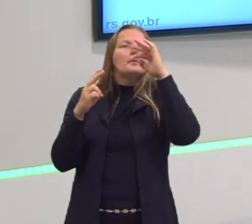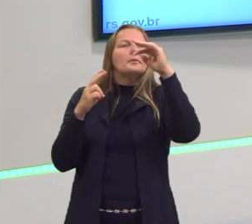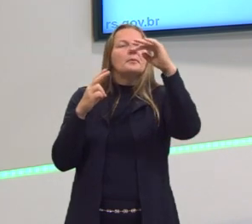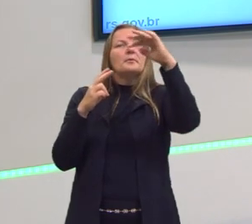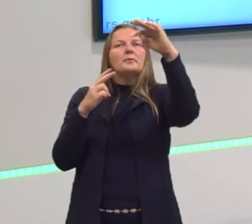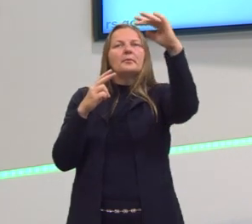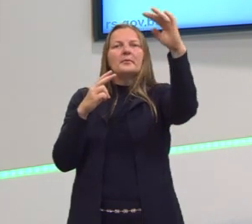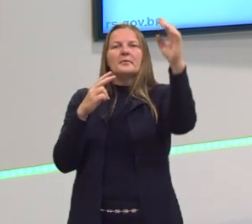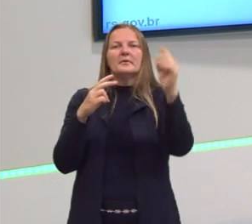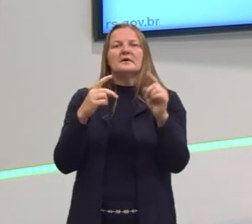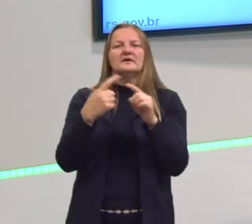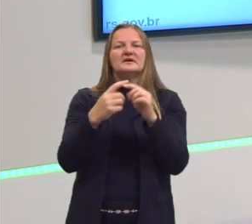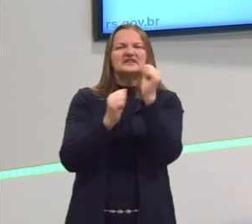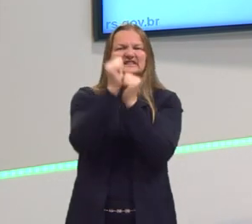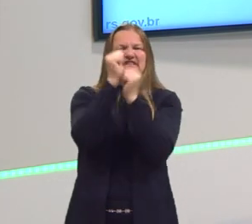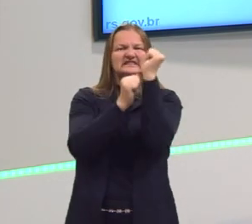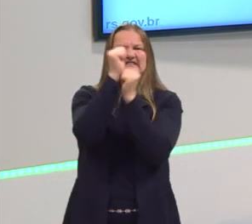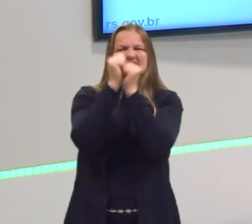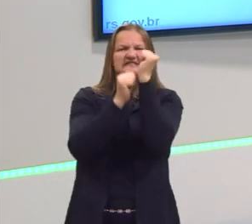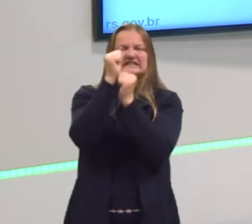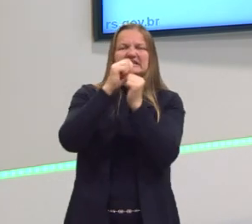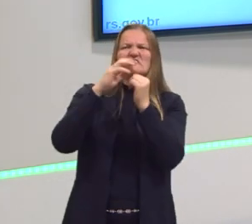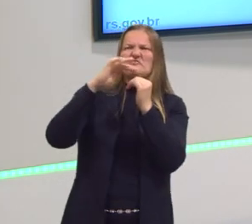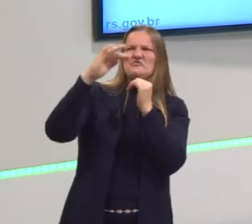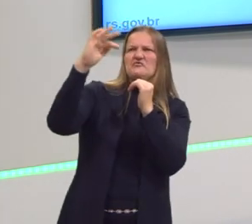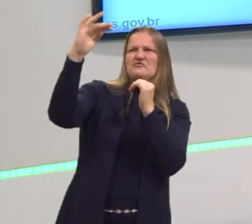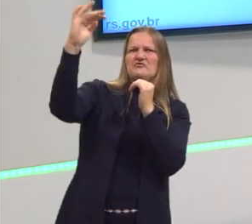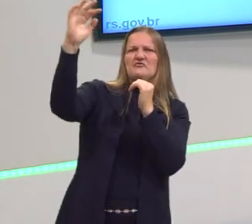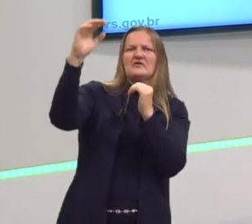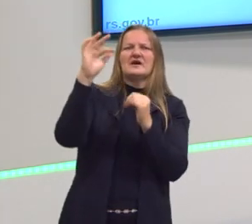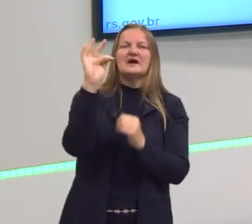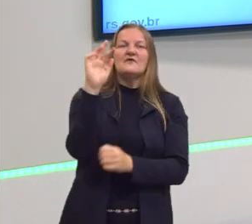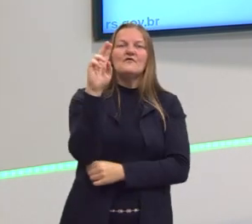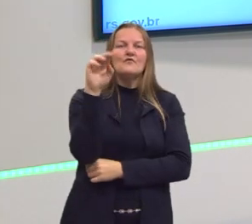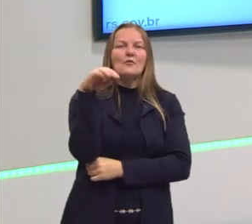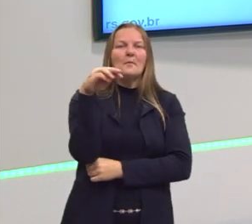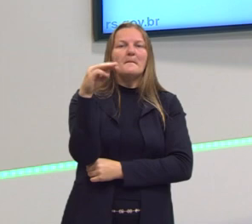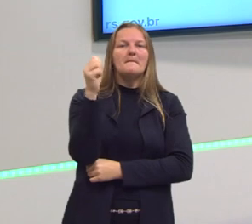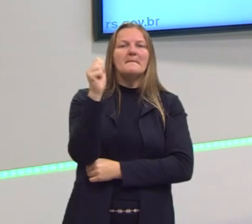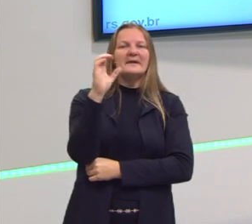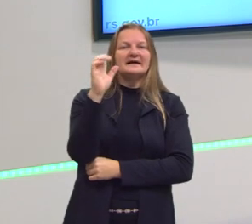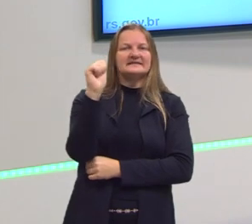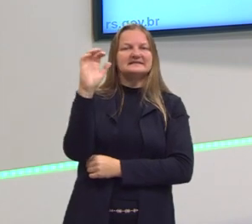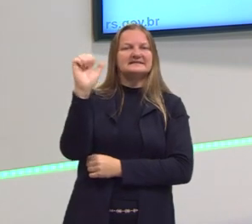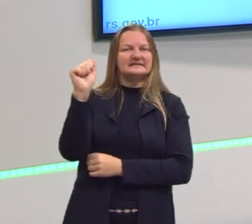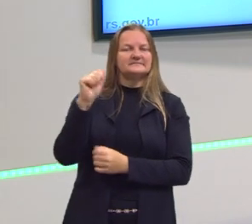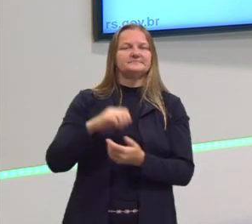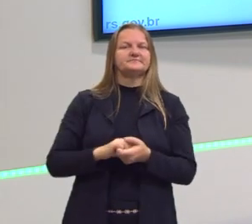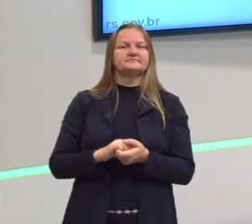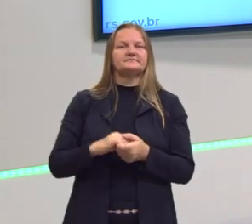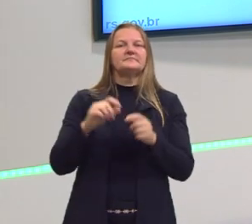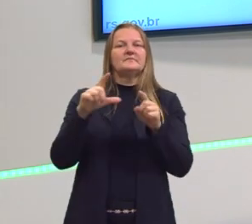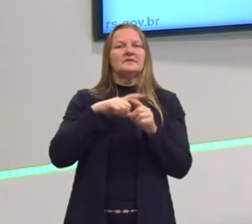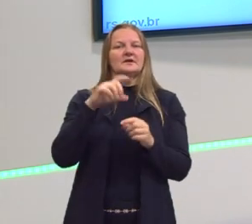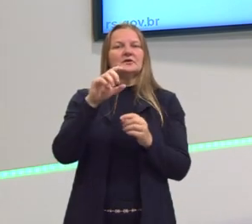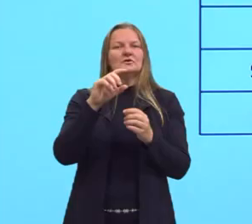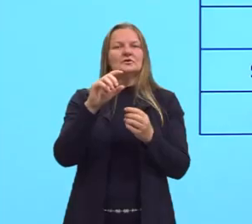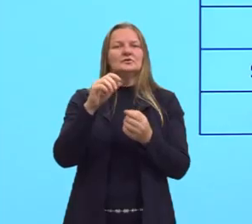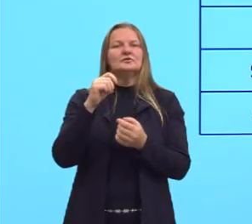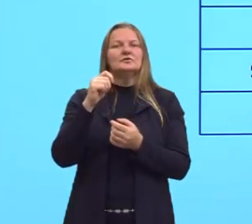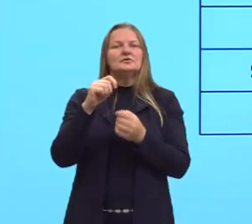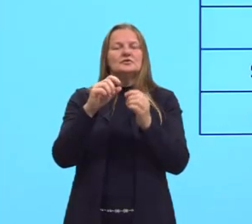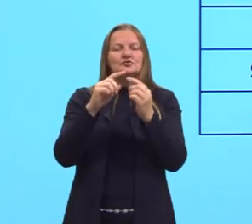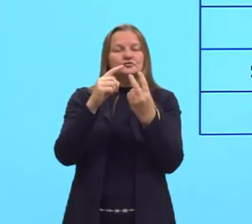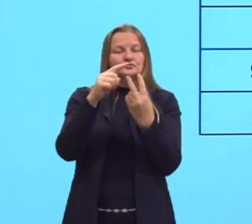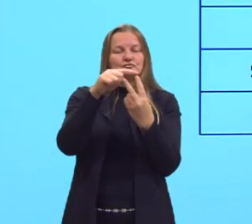das indústrias, a fumaça. Já o tipo de coloide espuma é quando eu tenho o